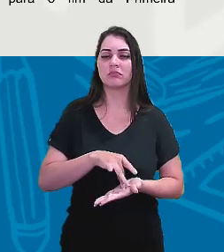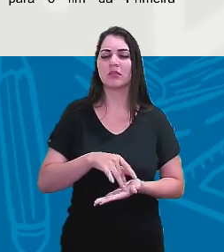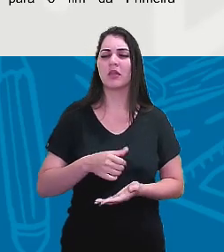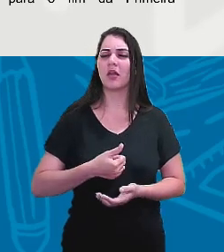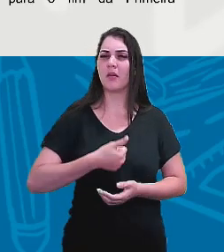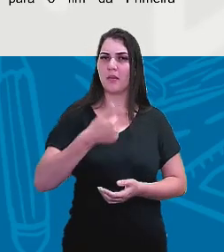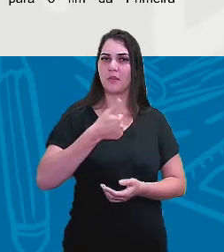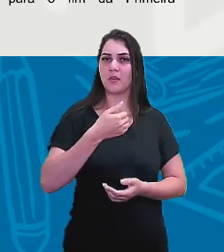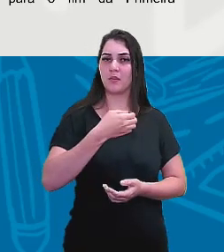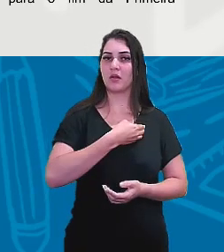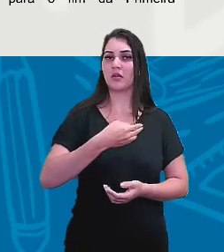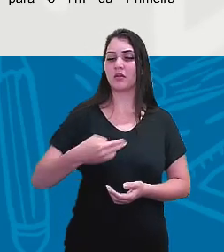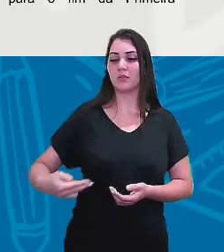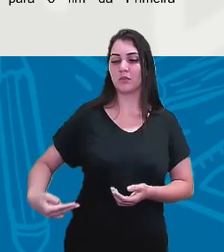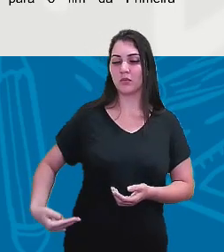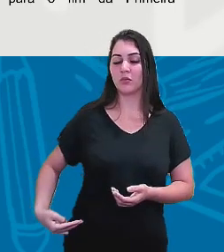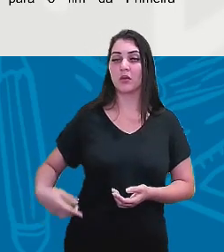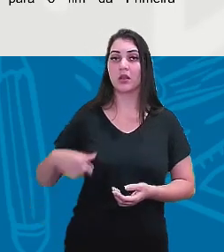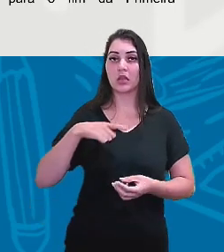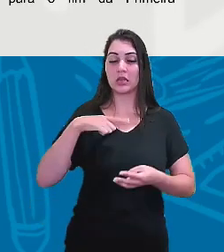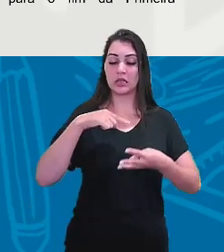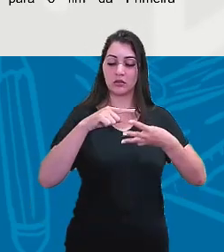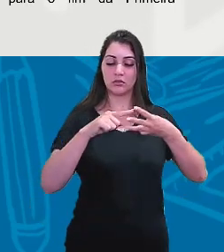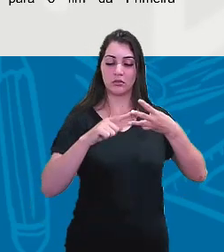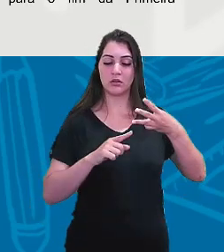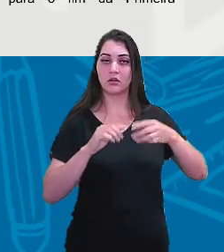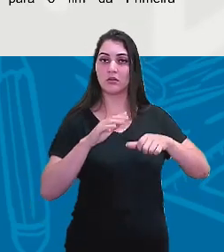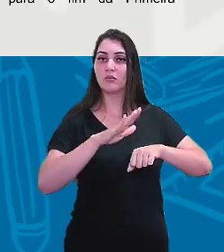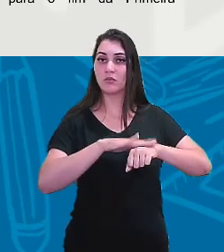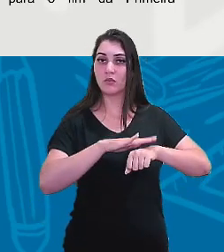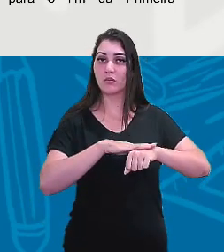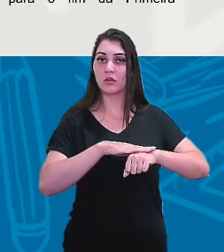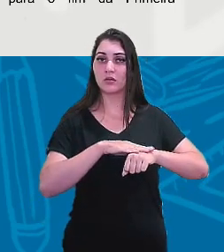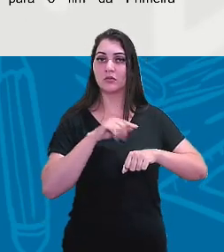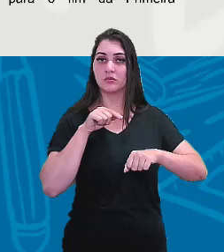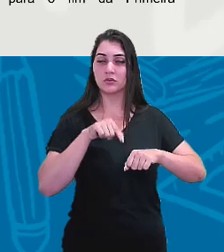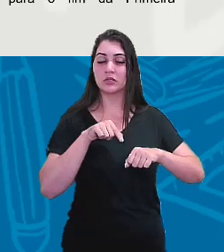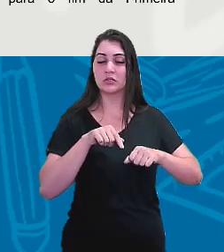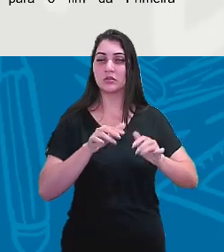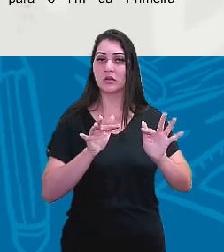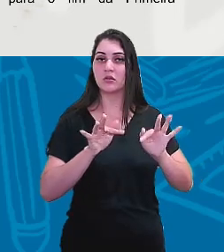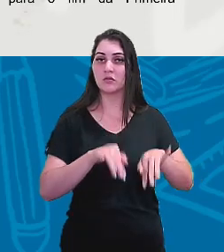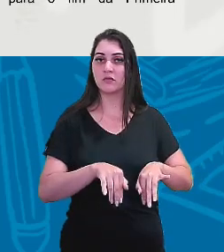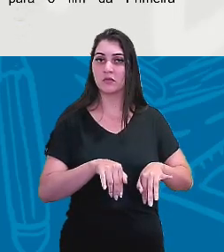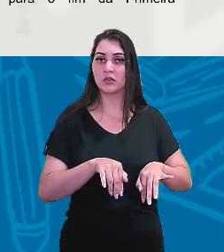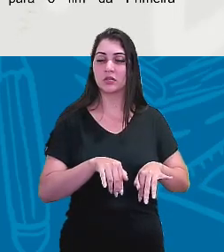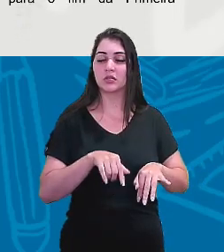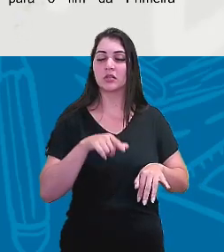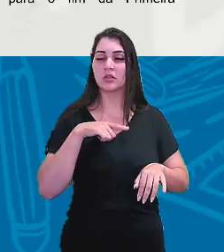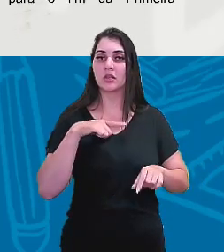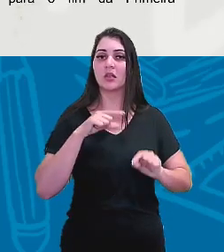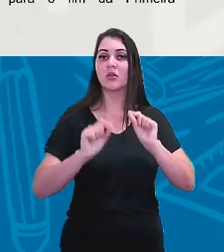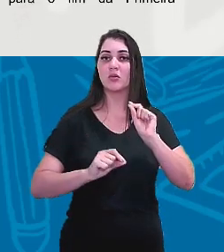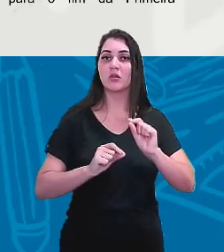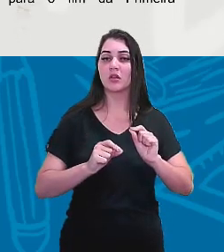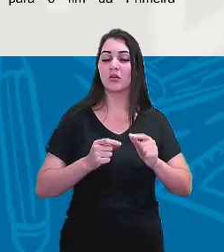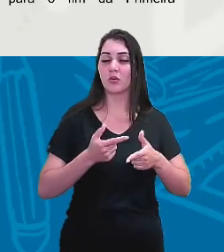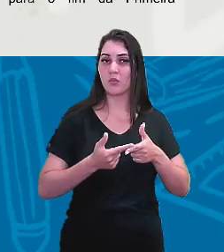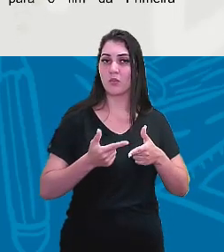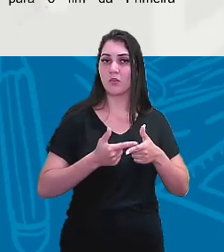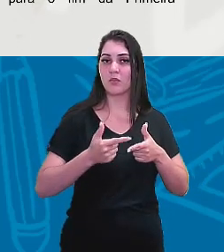República, ela tem três momentos, e seu fim se dá ali com a crise de